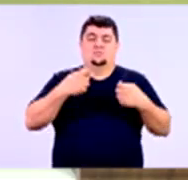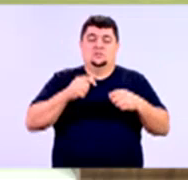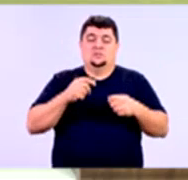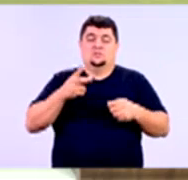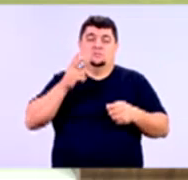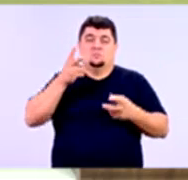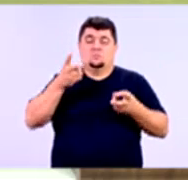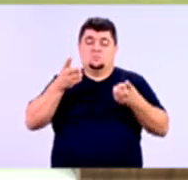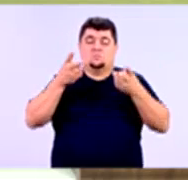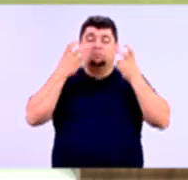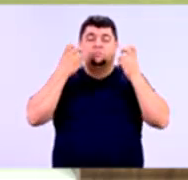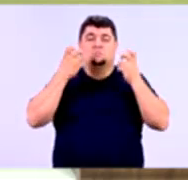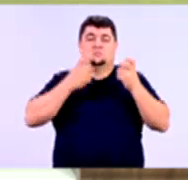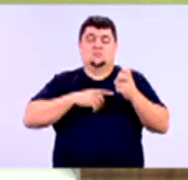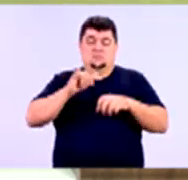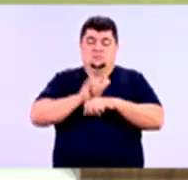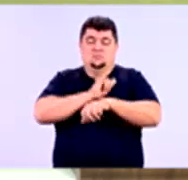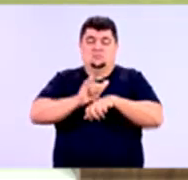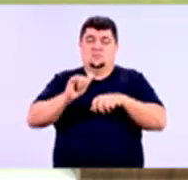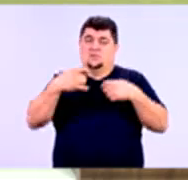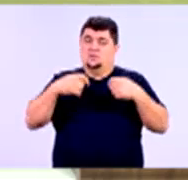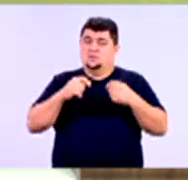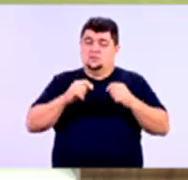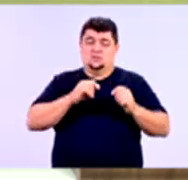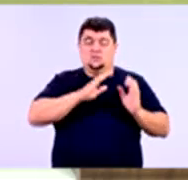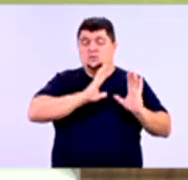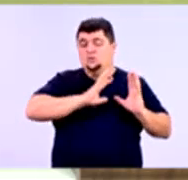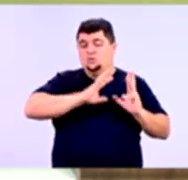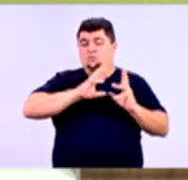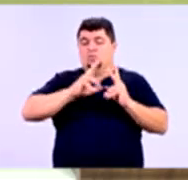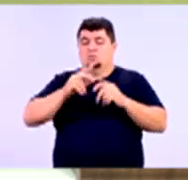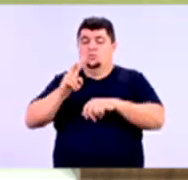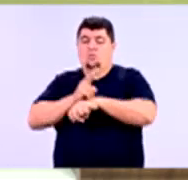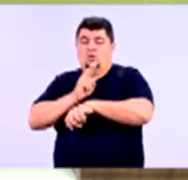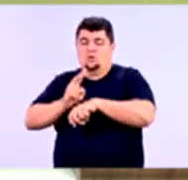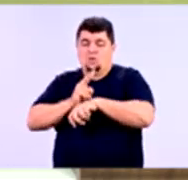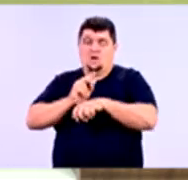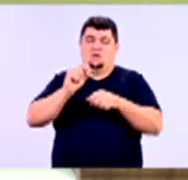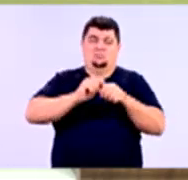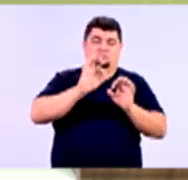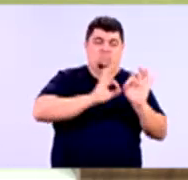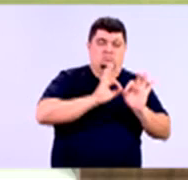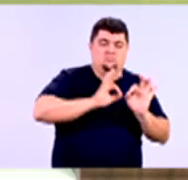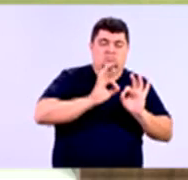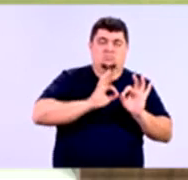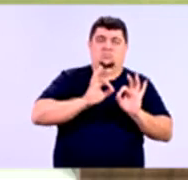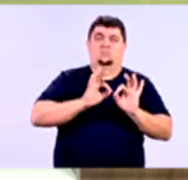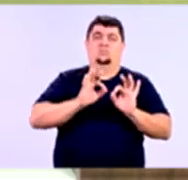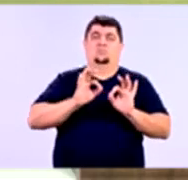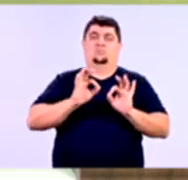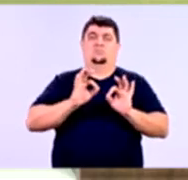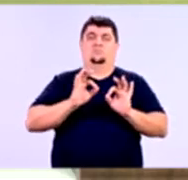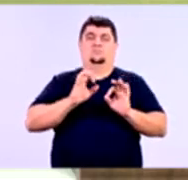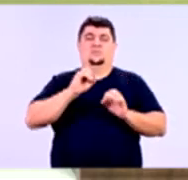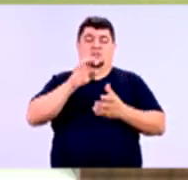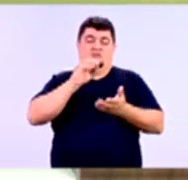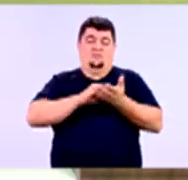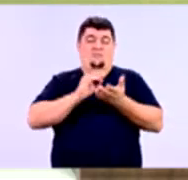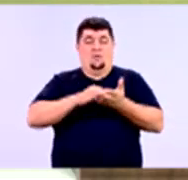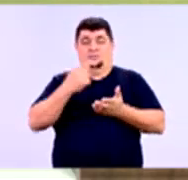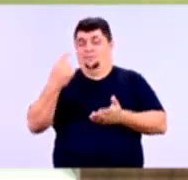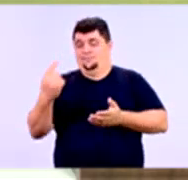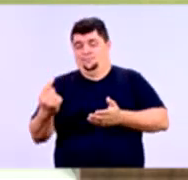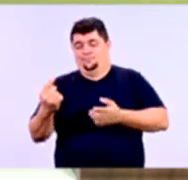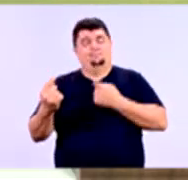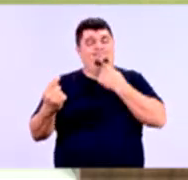esteja, a estratégia esteja muito bem montada e sendo muito bem executada, inclusive, porém, se uma das partes ela não